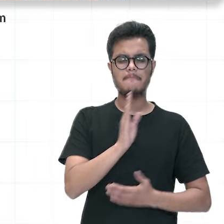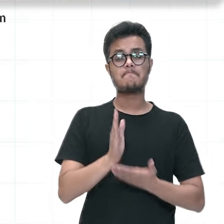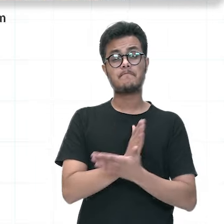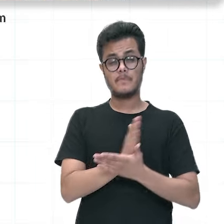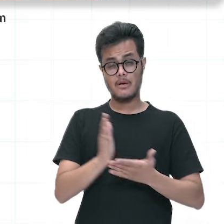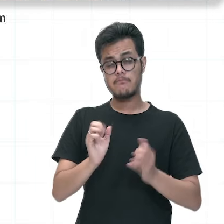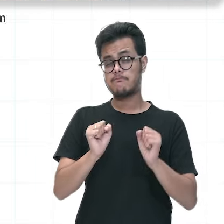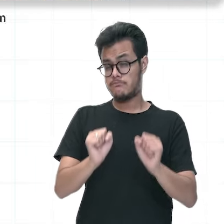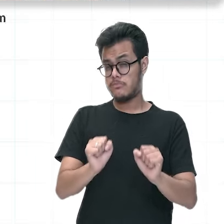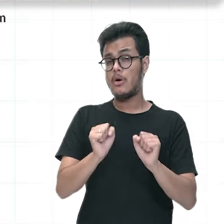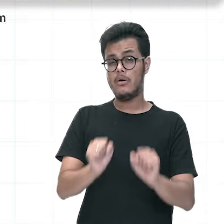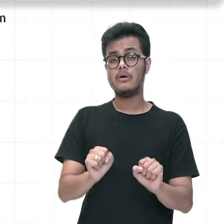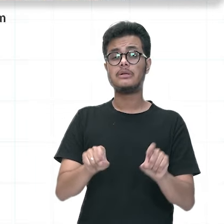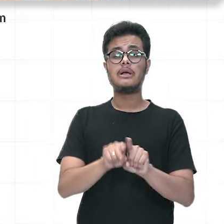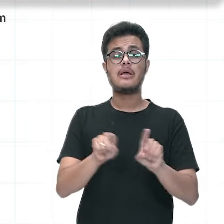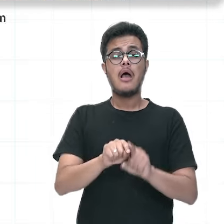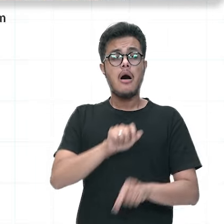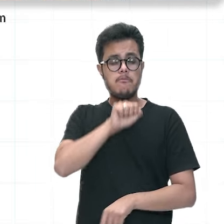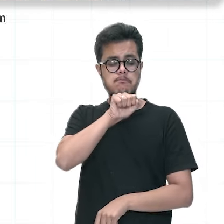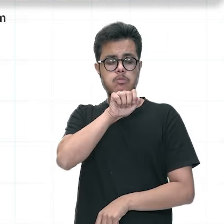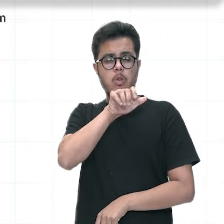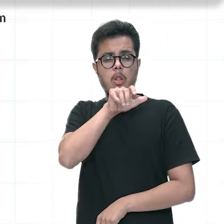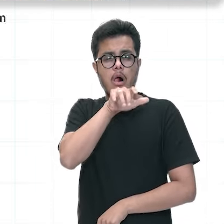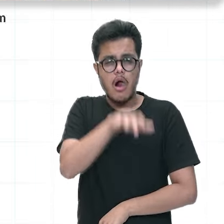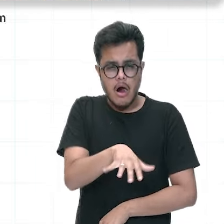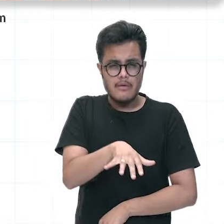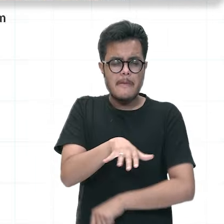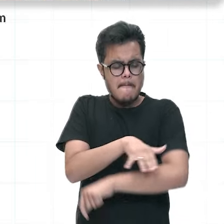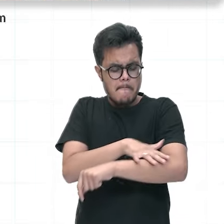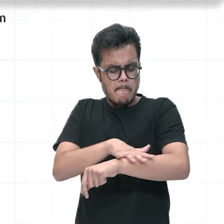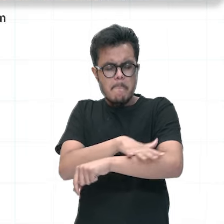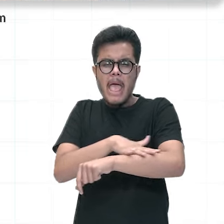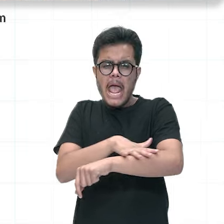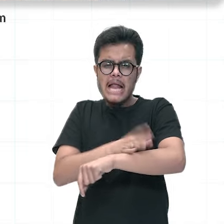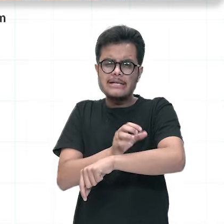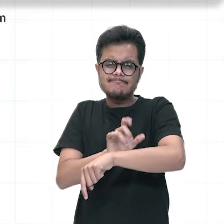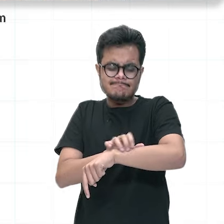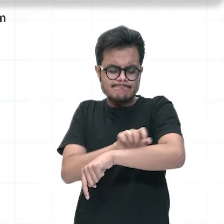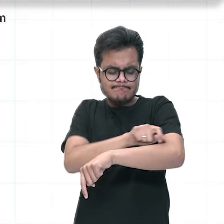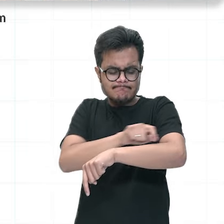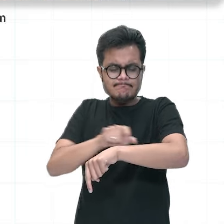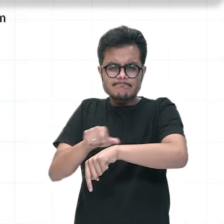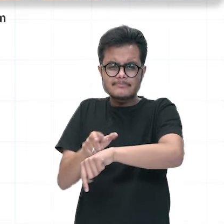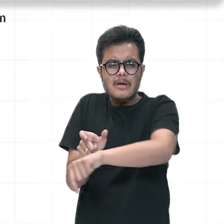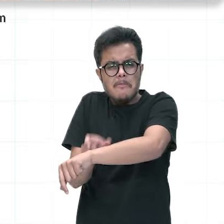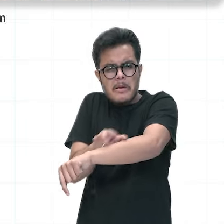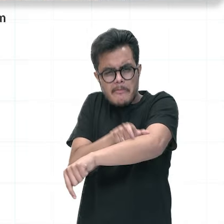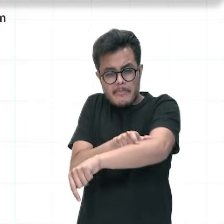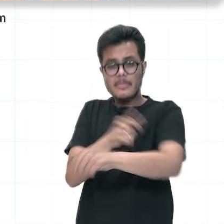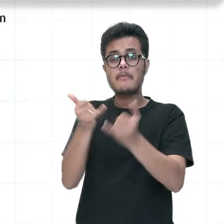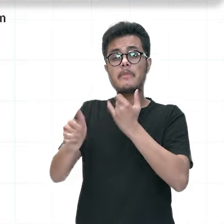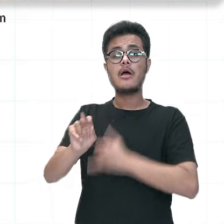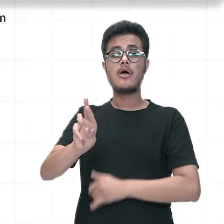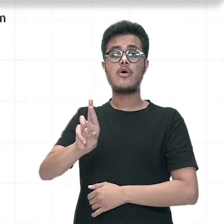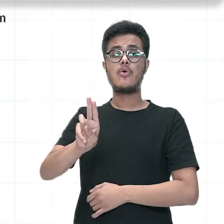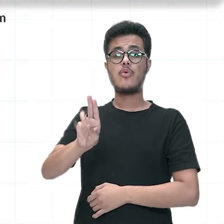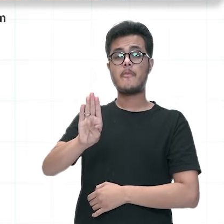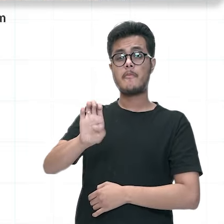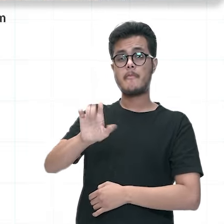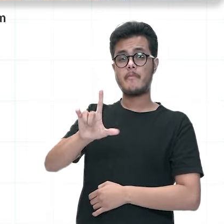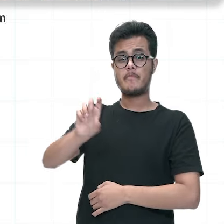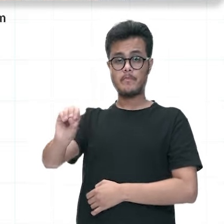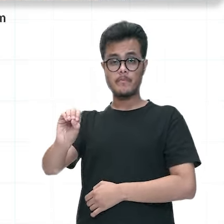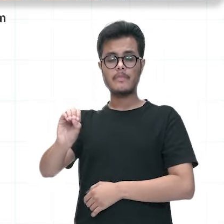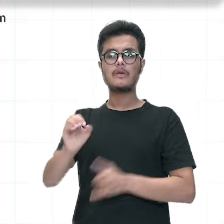tonteiras, ter vômitos, erupções na pele que se parecem aí com a rubéola. Então, são